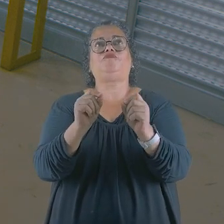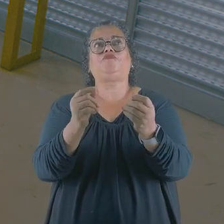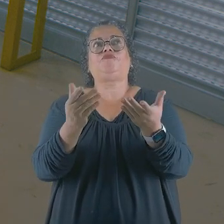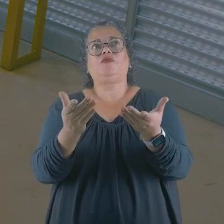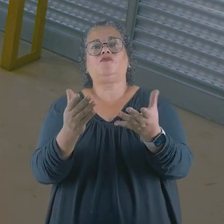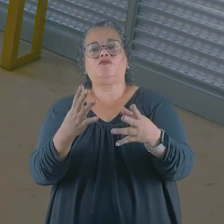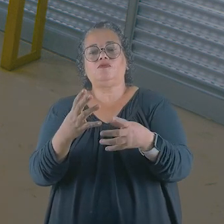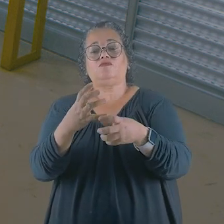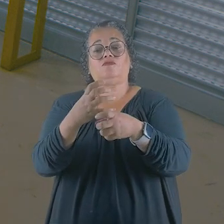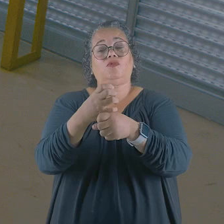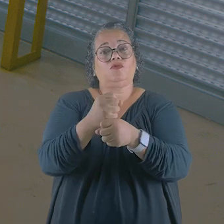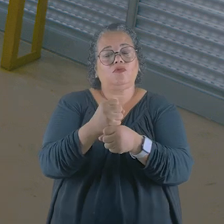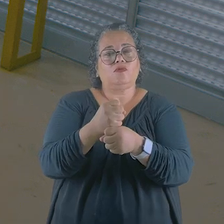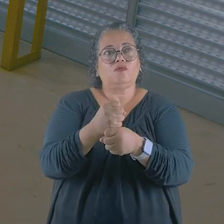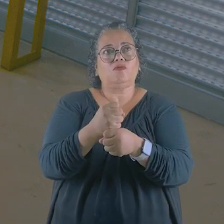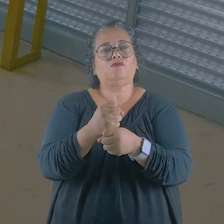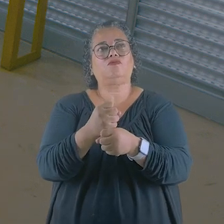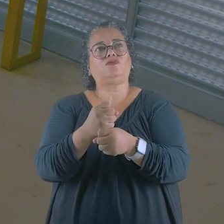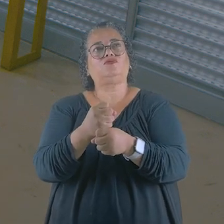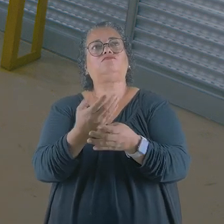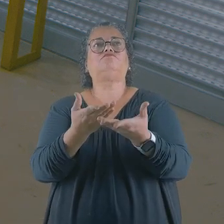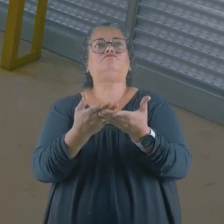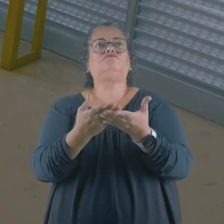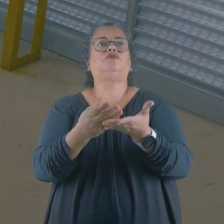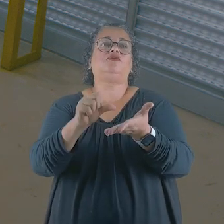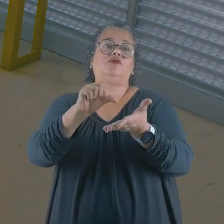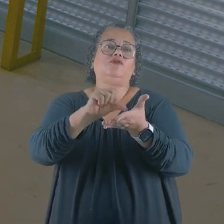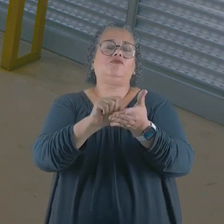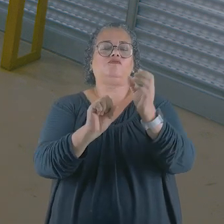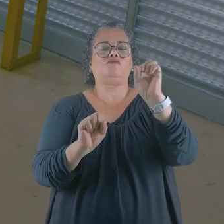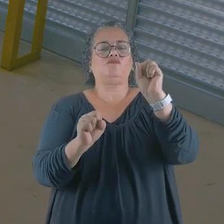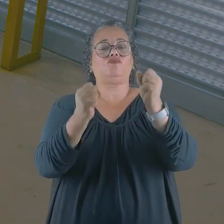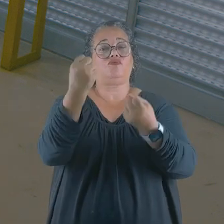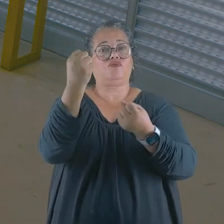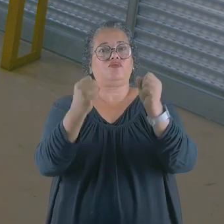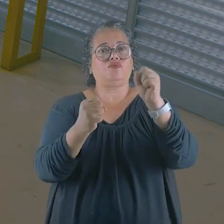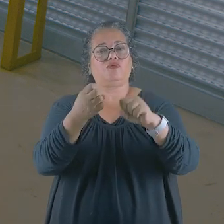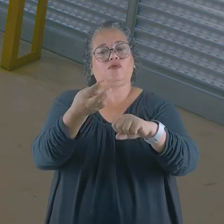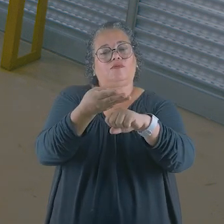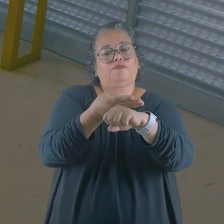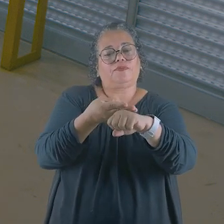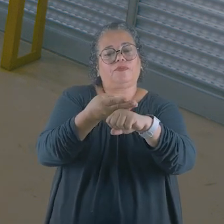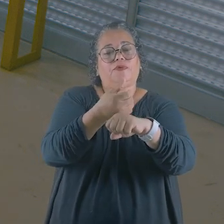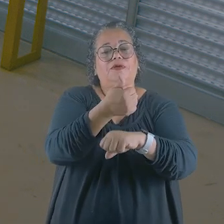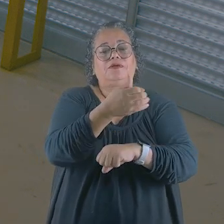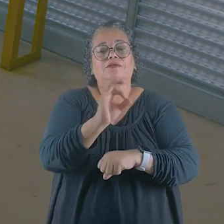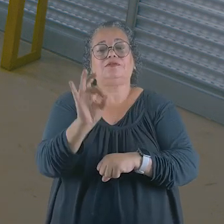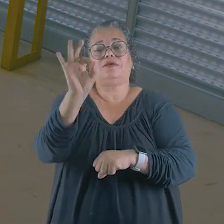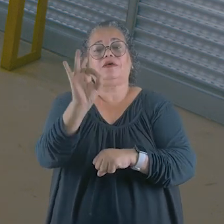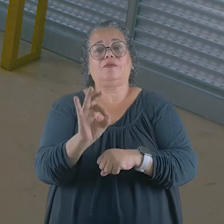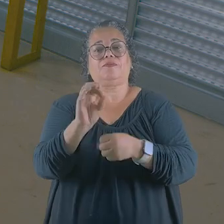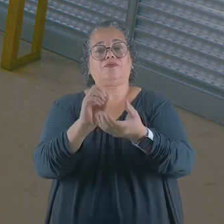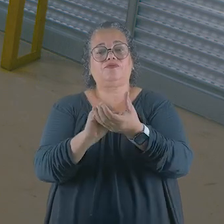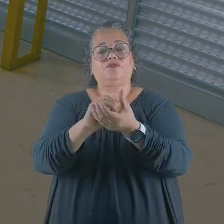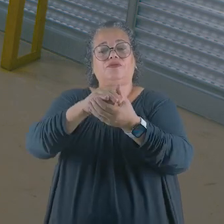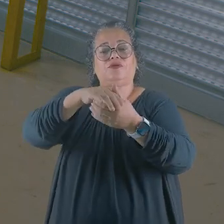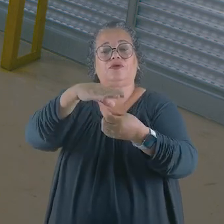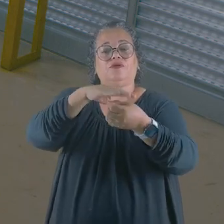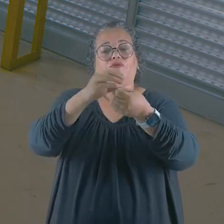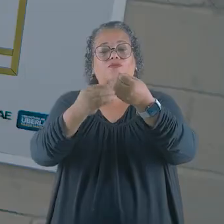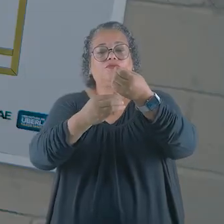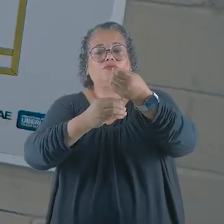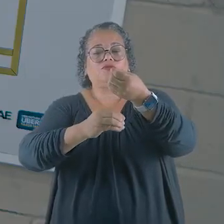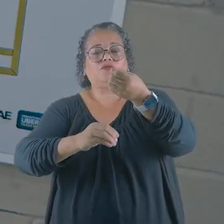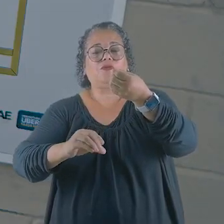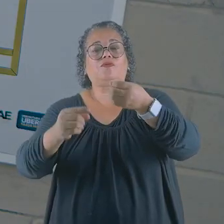o cálculo e o dimensionamento de uma unidade em escala industrial para tratamento de 100% do volume de esgoto gerado pela cidade de